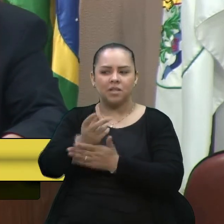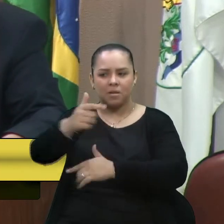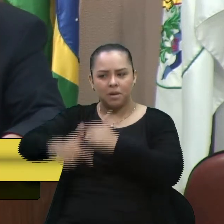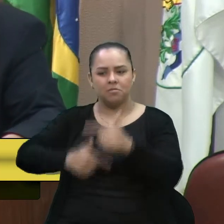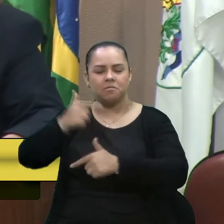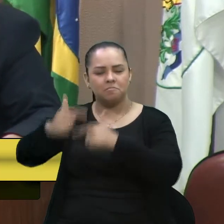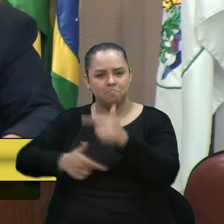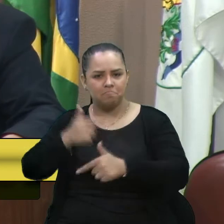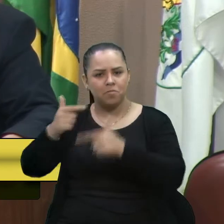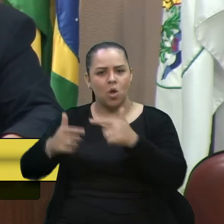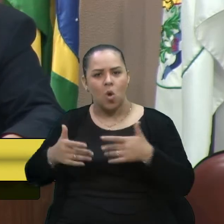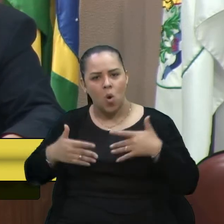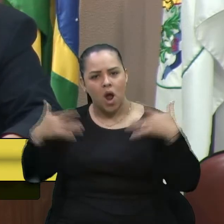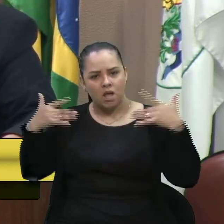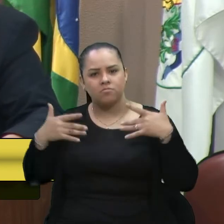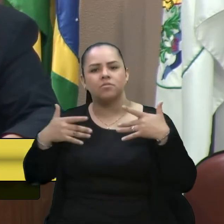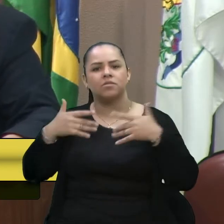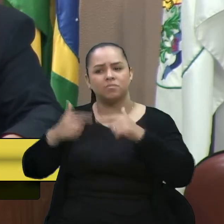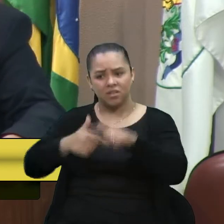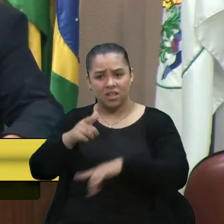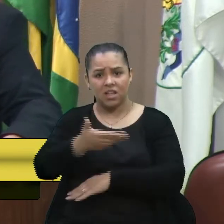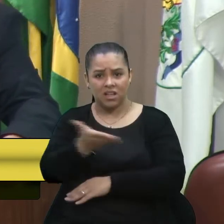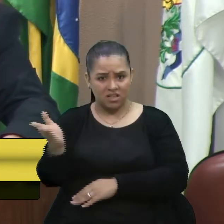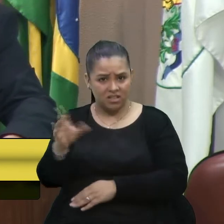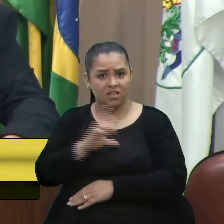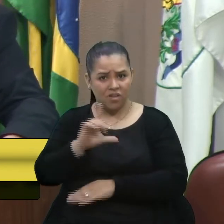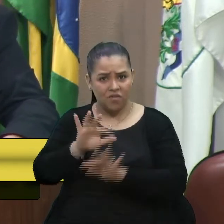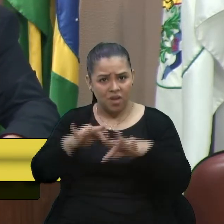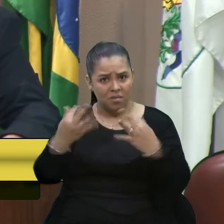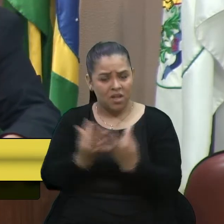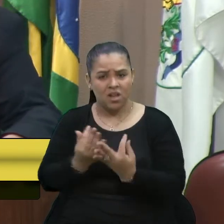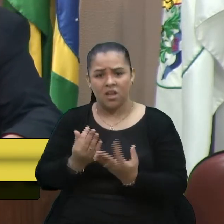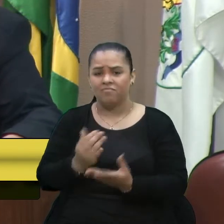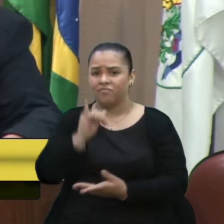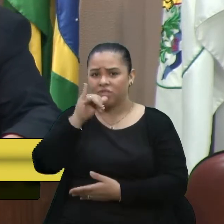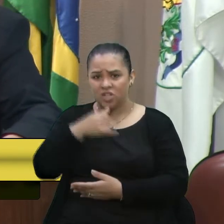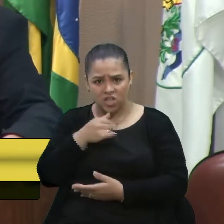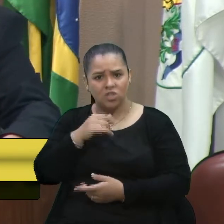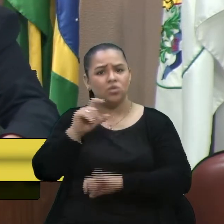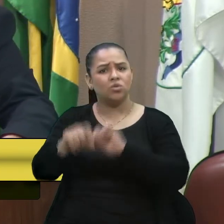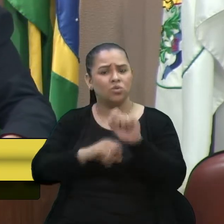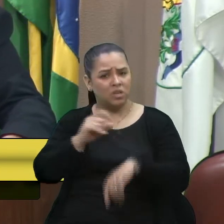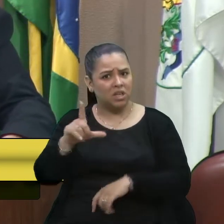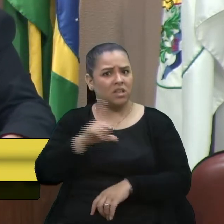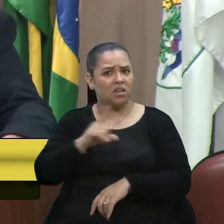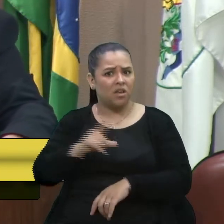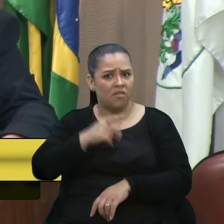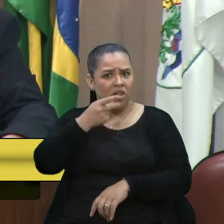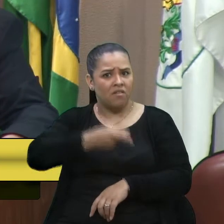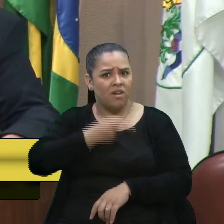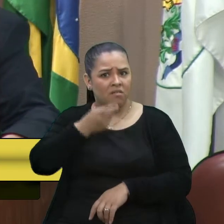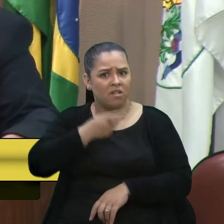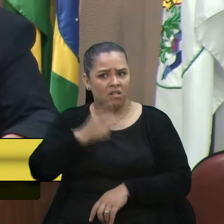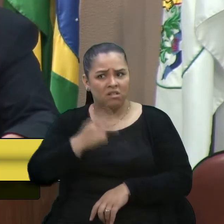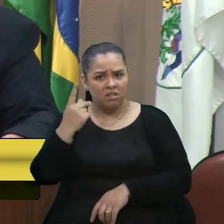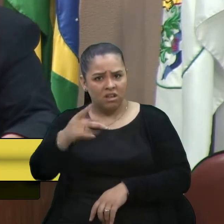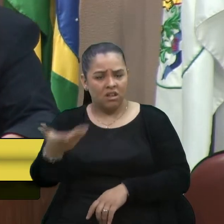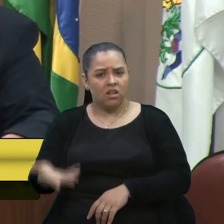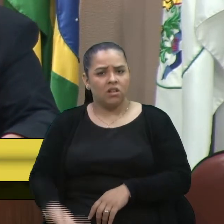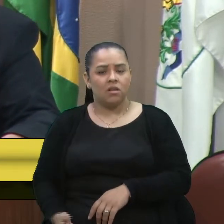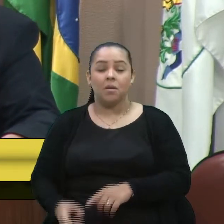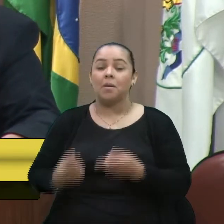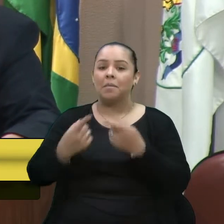certeza, tem famílias. Eles estão muito sentidos com essas coisas que vêm sendo atacadas agressivas, mas tem um corpo